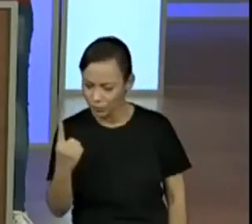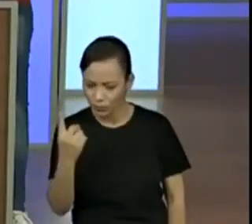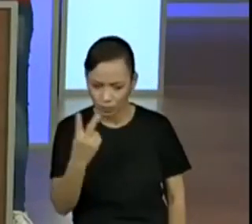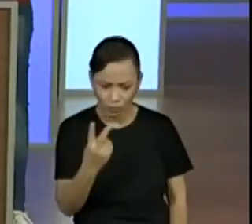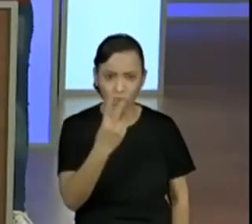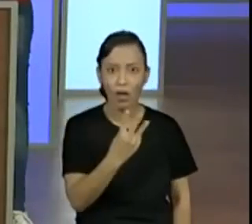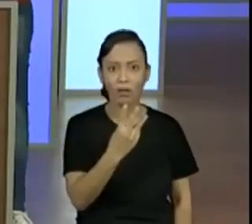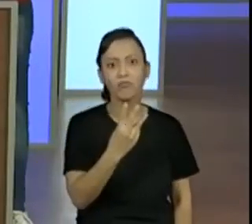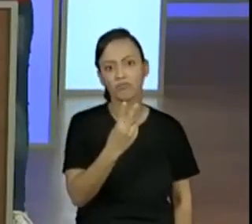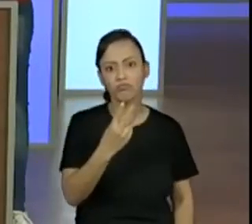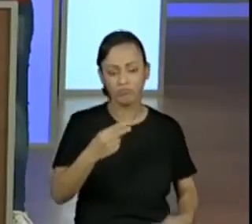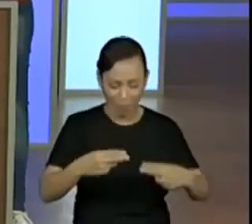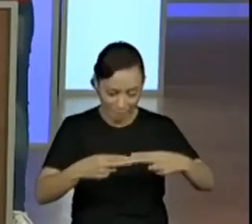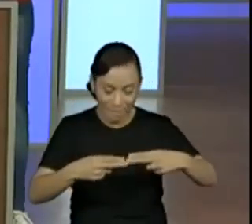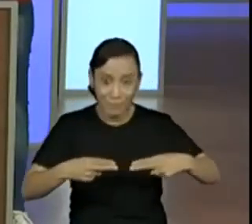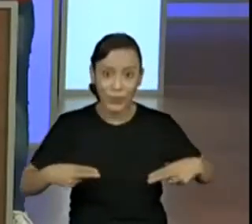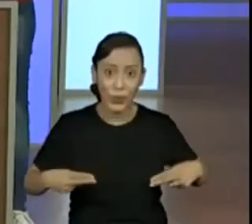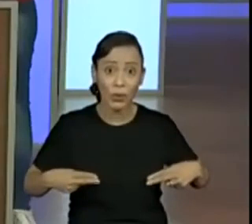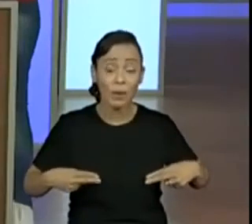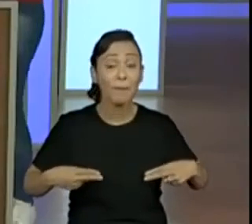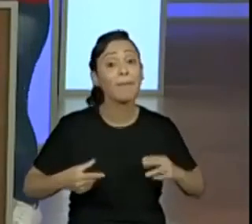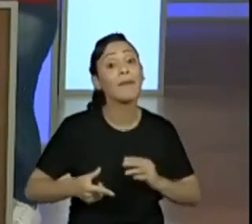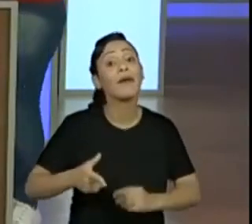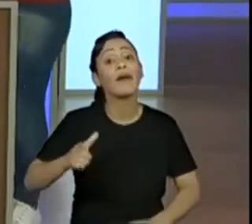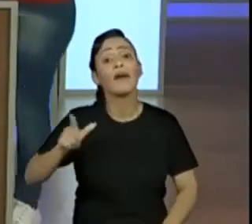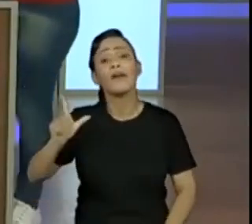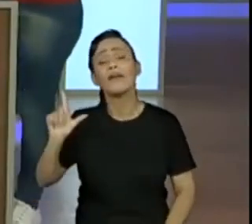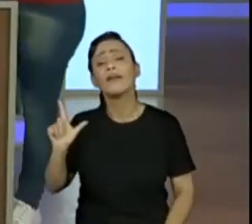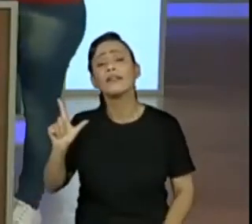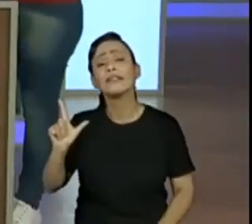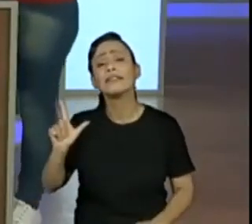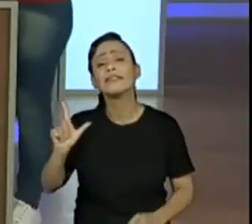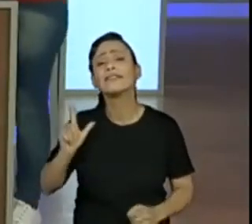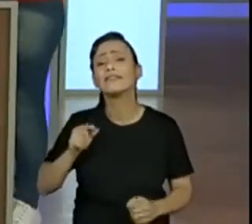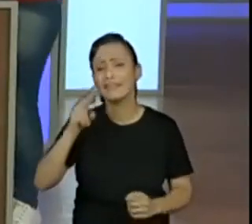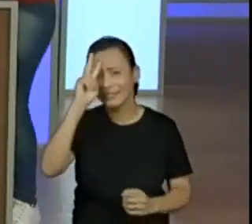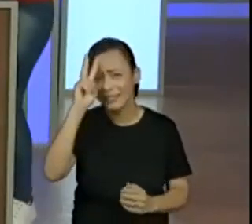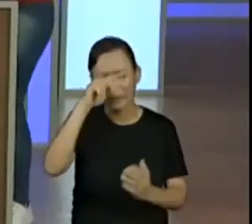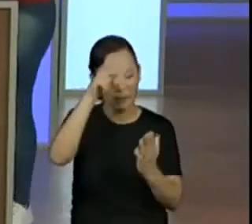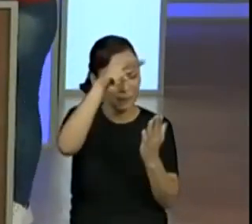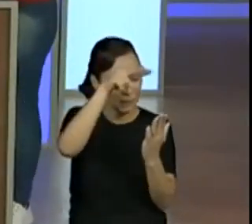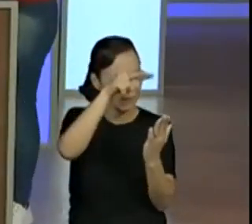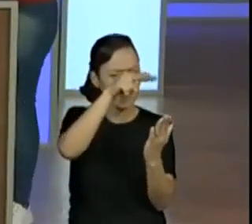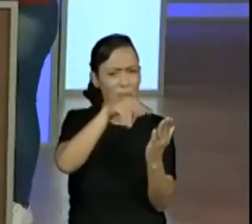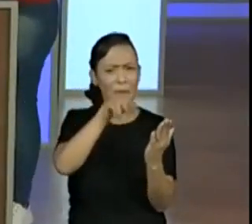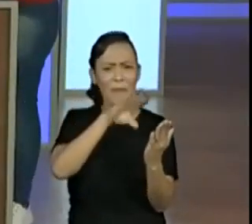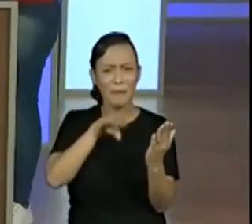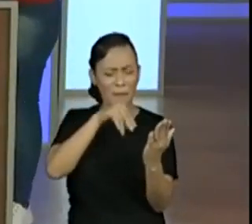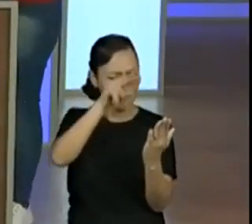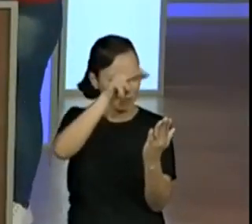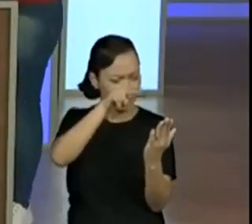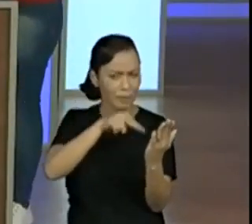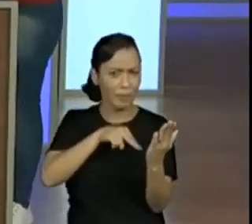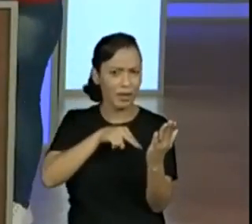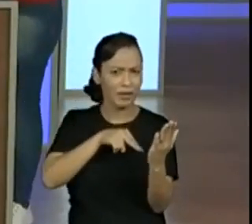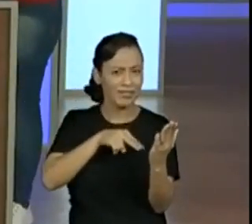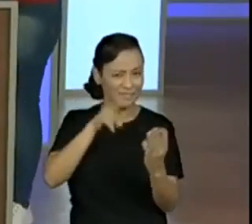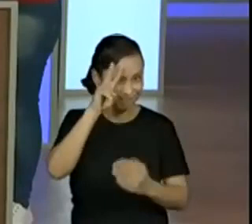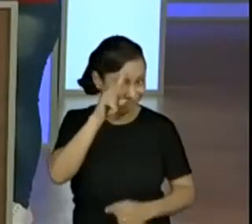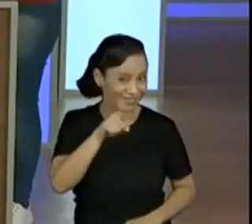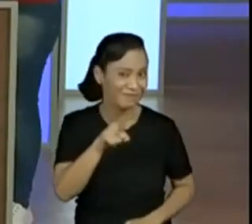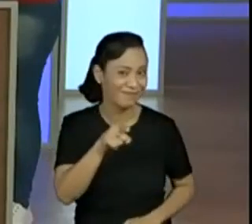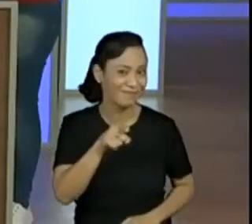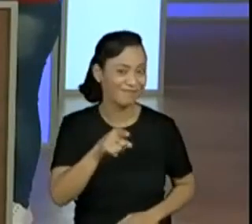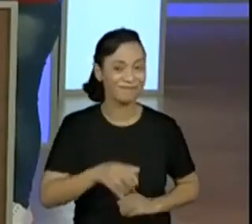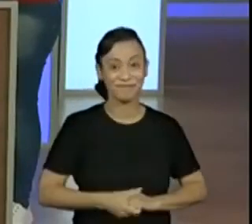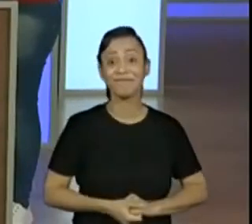fez antes? Antes a gente fez uma coisa, gente leu um texto. Precisamos ler esse texto de novo? E aí?